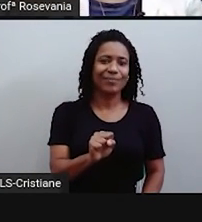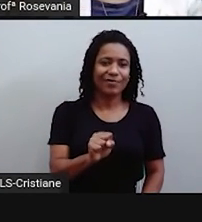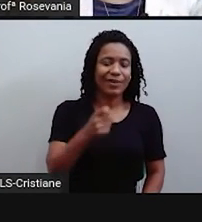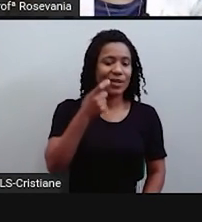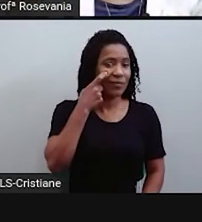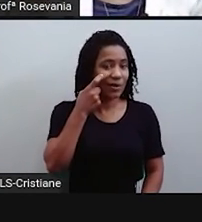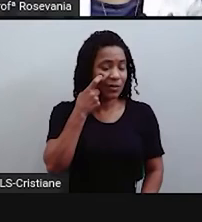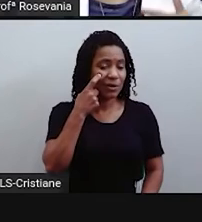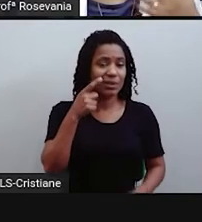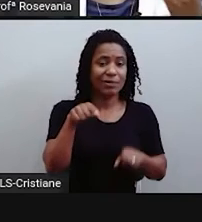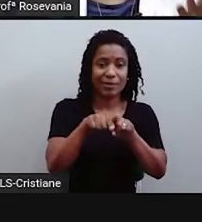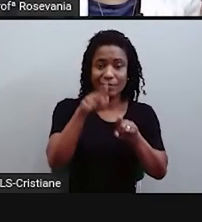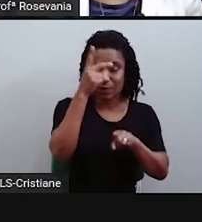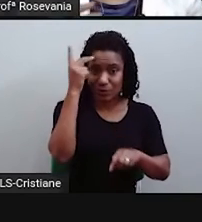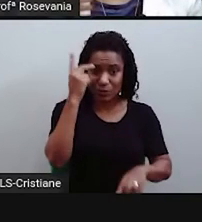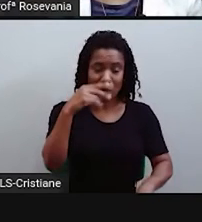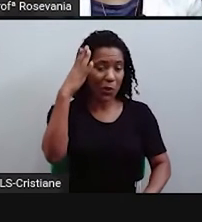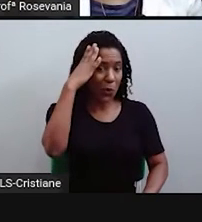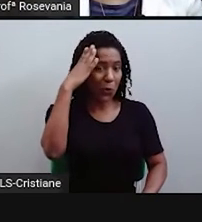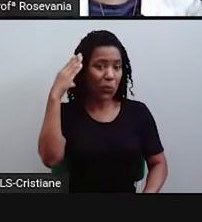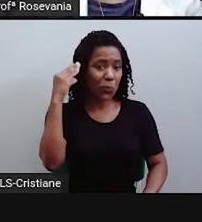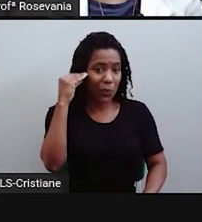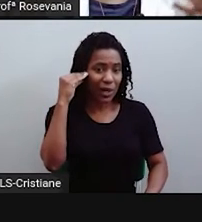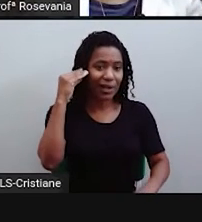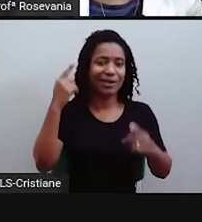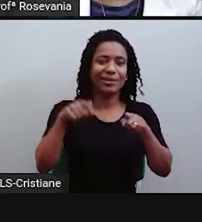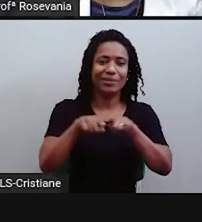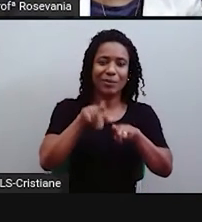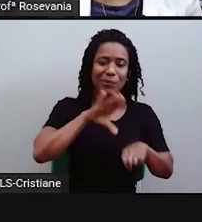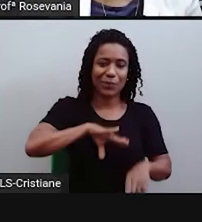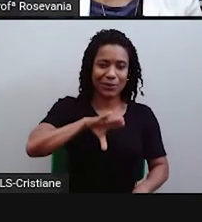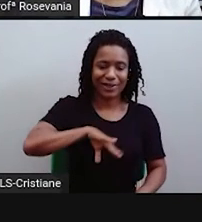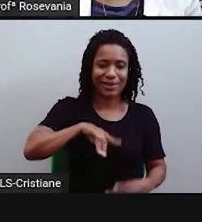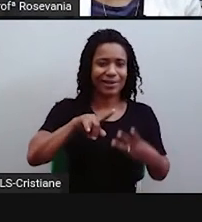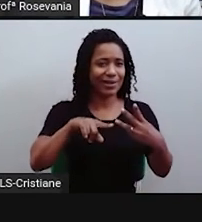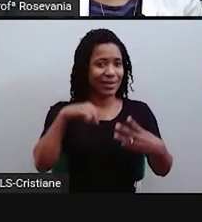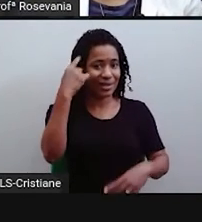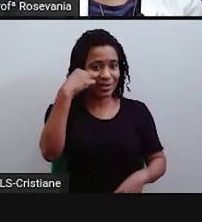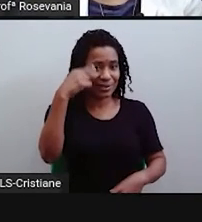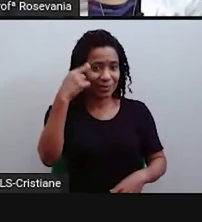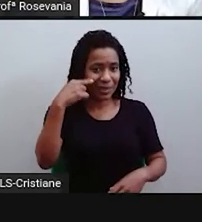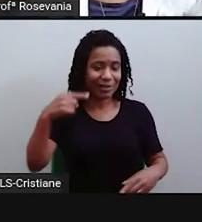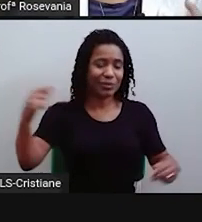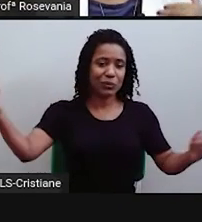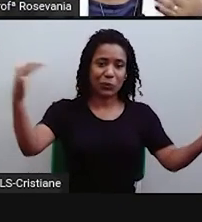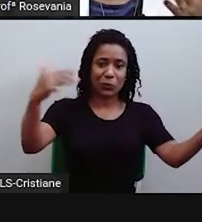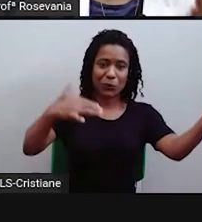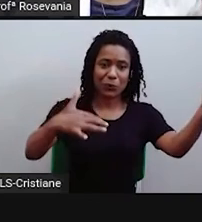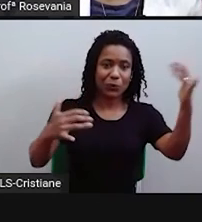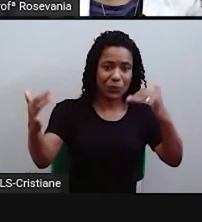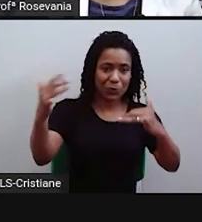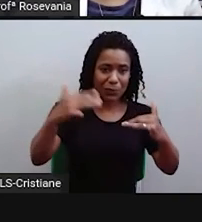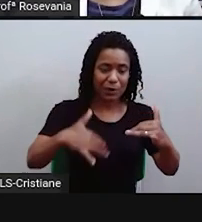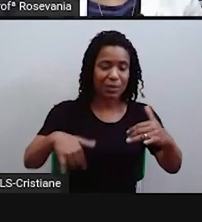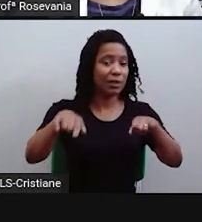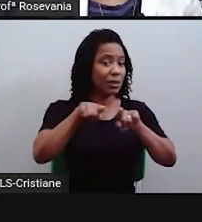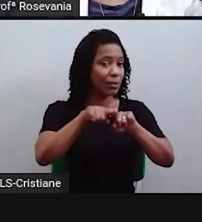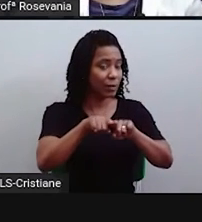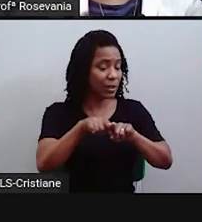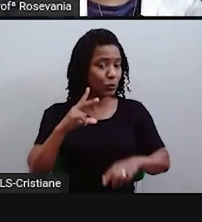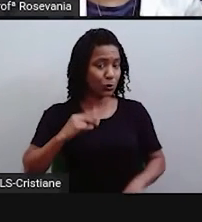holandeses, vai encontrar portugueses, espanhóis, também um tanto do povo asiático, vamos encontrar muitos